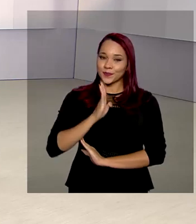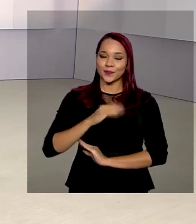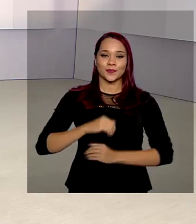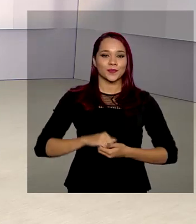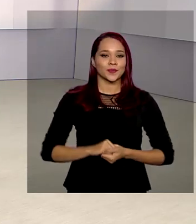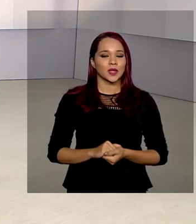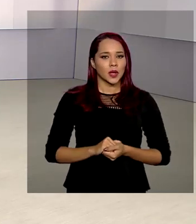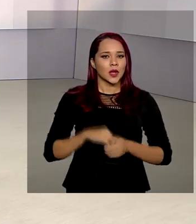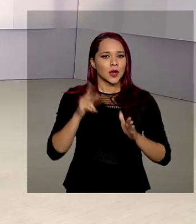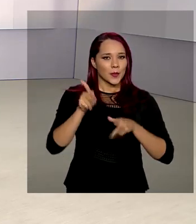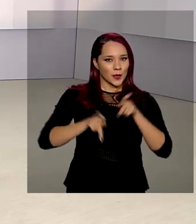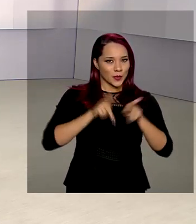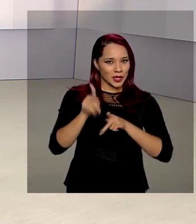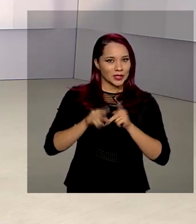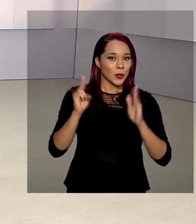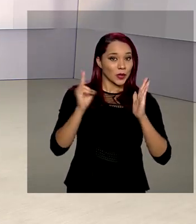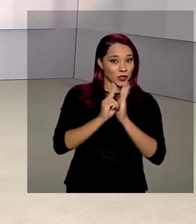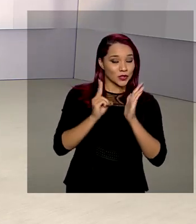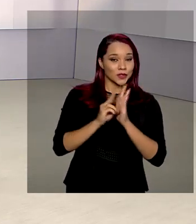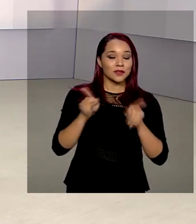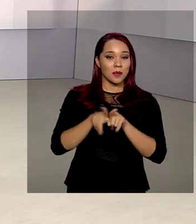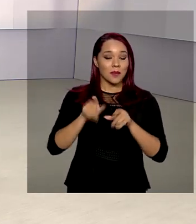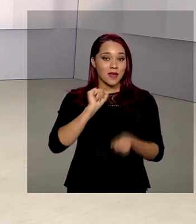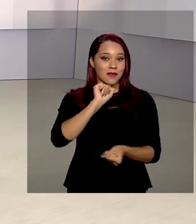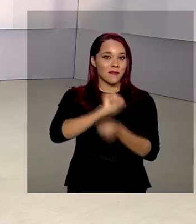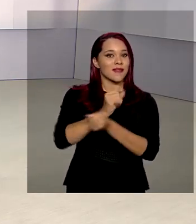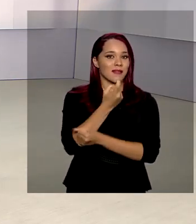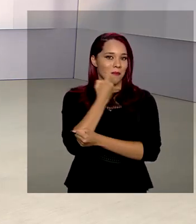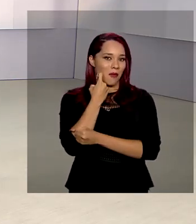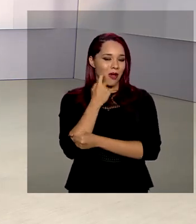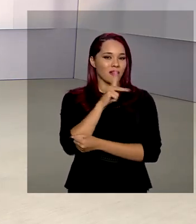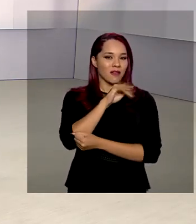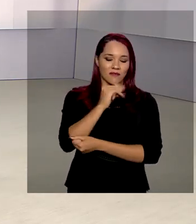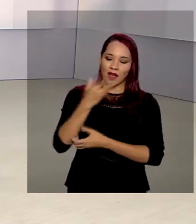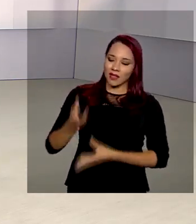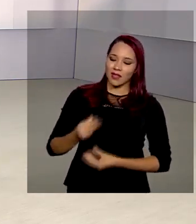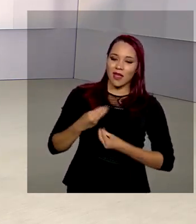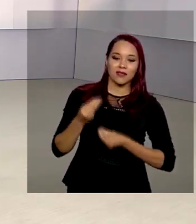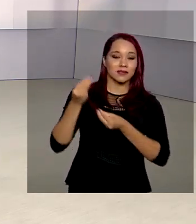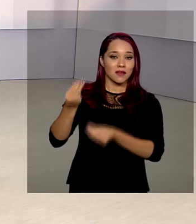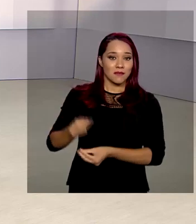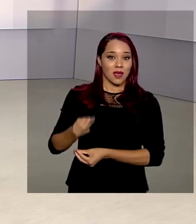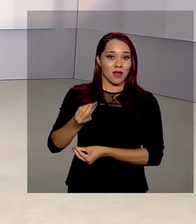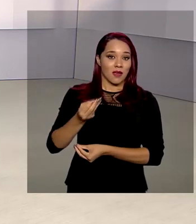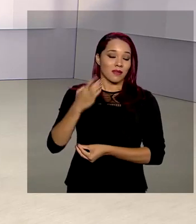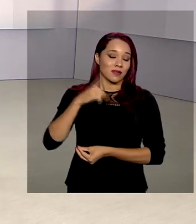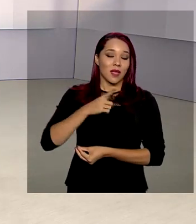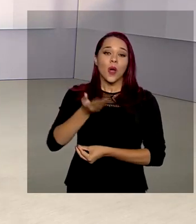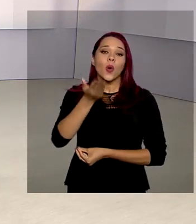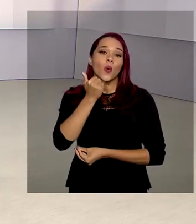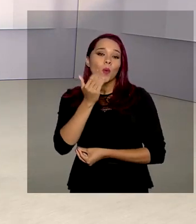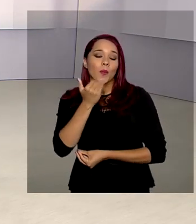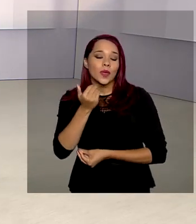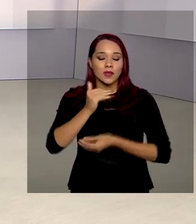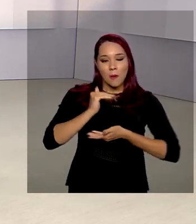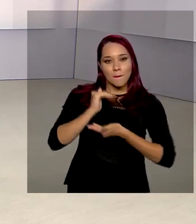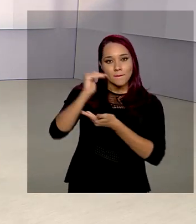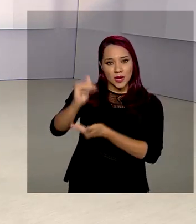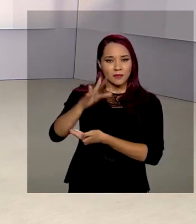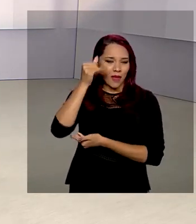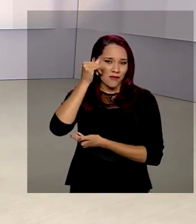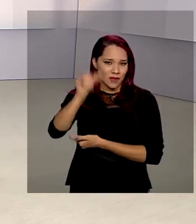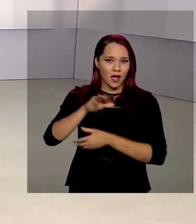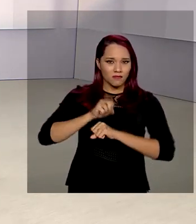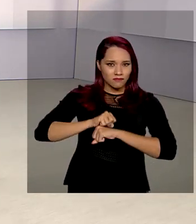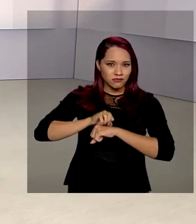Povos indígenas e quilombolas de todo o país vão receber cestas básicas para enfrentar o período de pandemia do novo coronavírus.